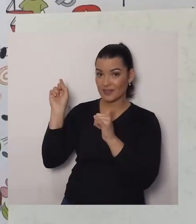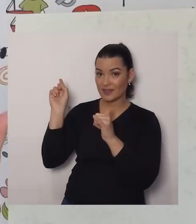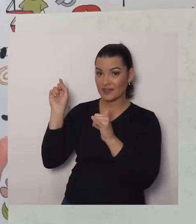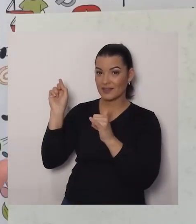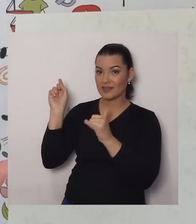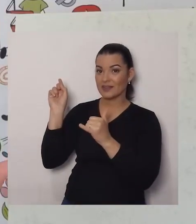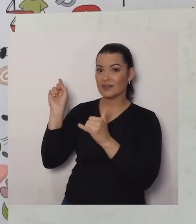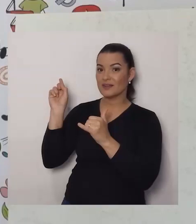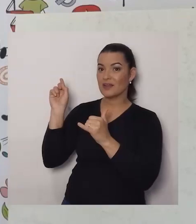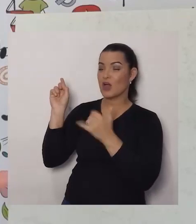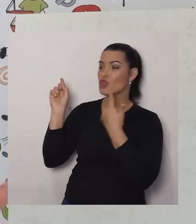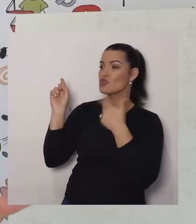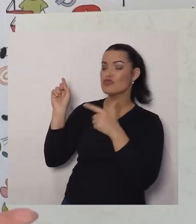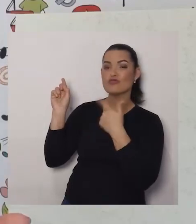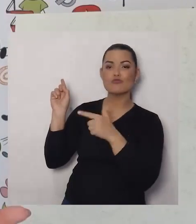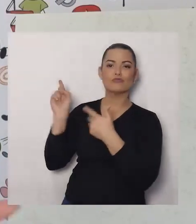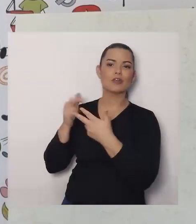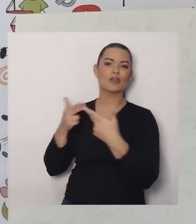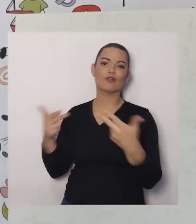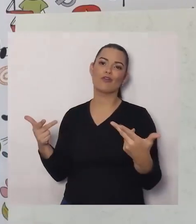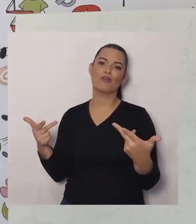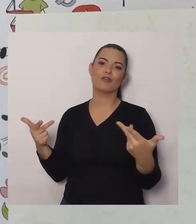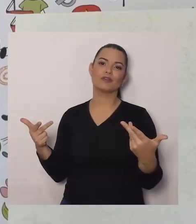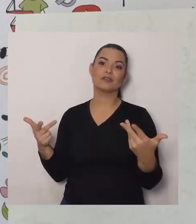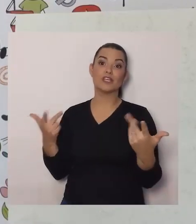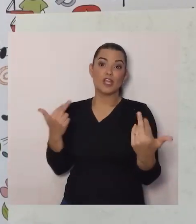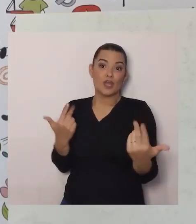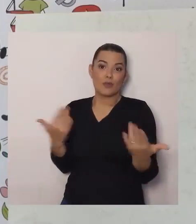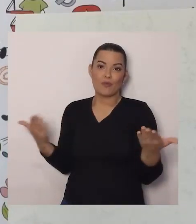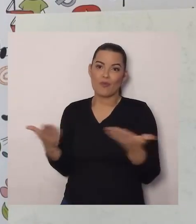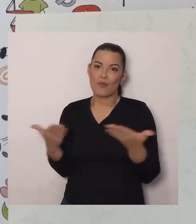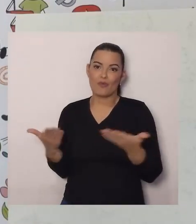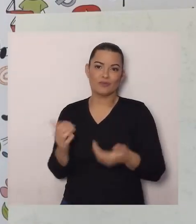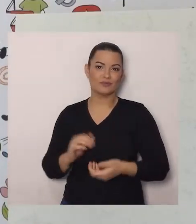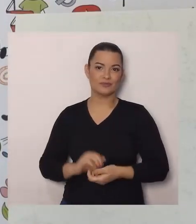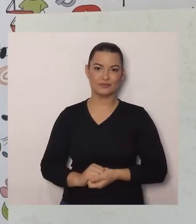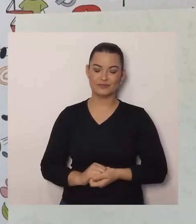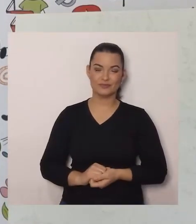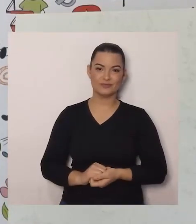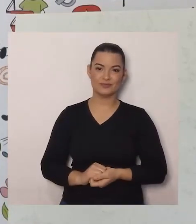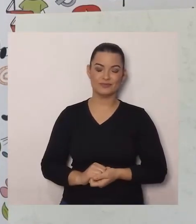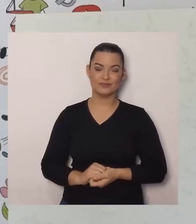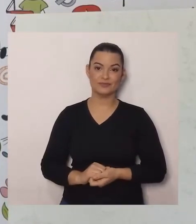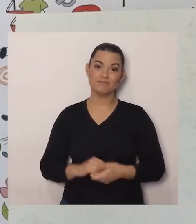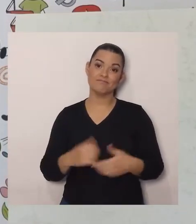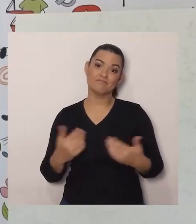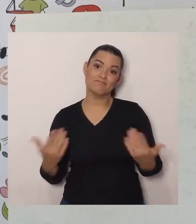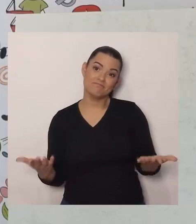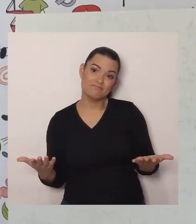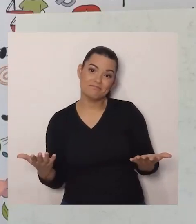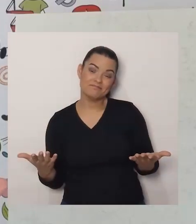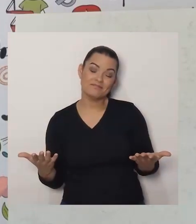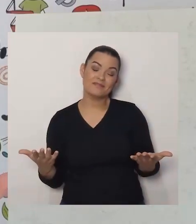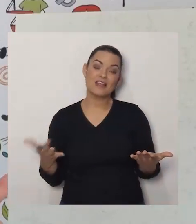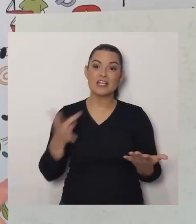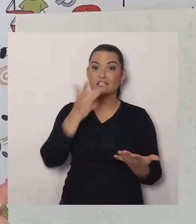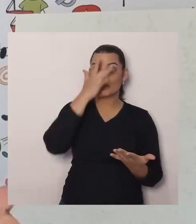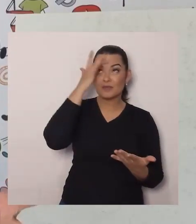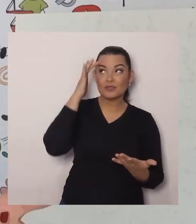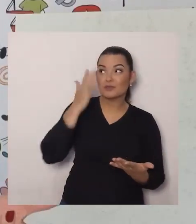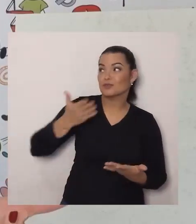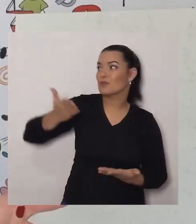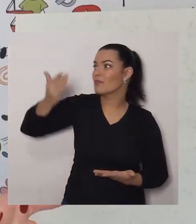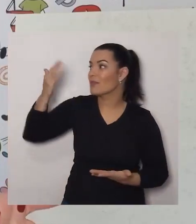Nós não tínhamos, Os recursos, Que nós temos disponíveis, Hoje, Então se as pessoas,